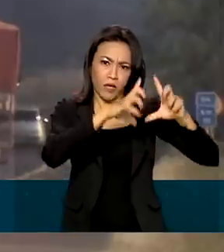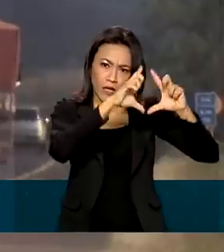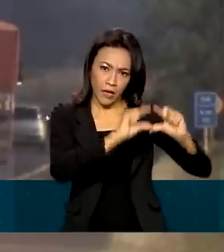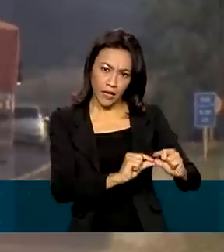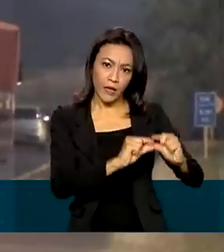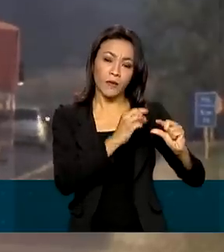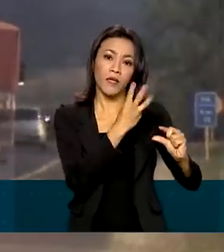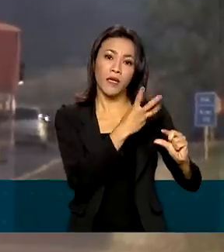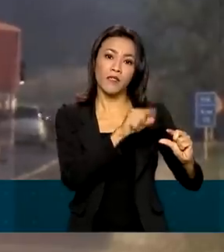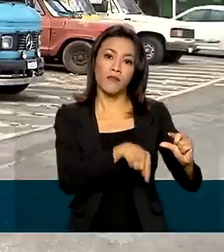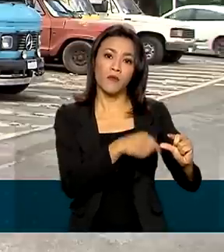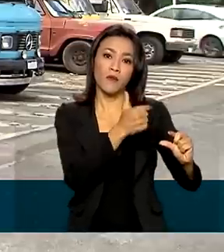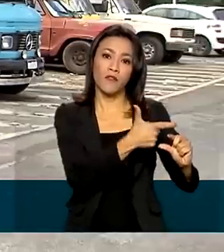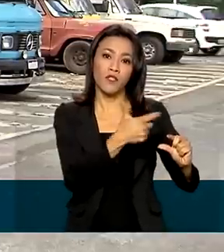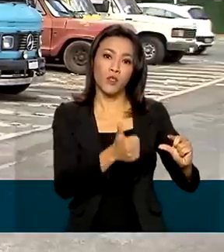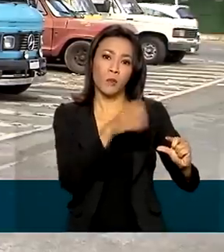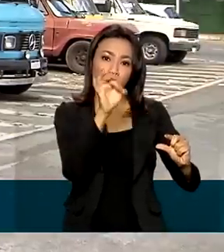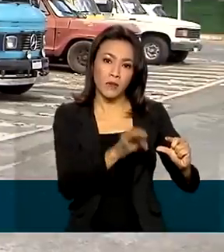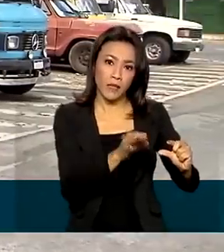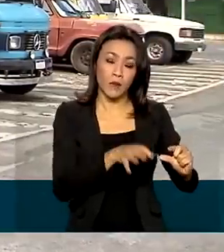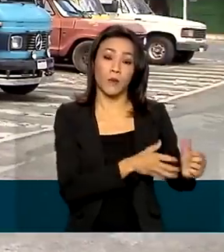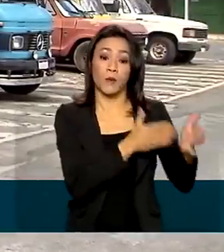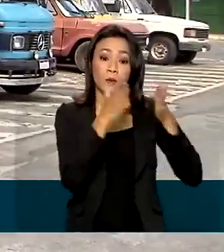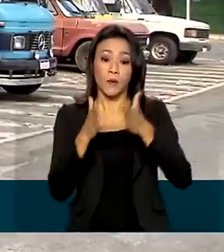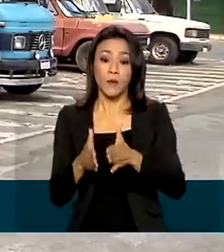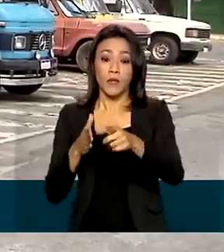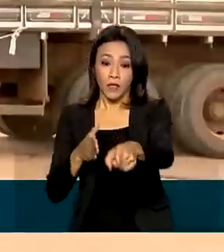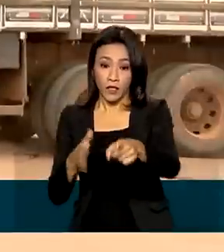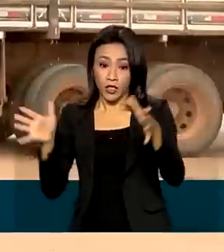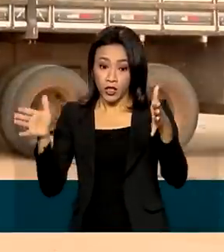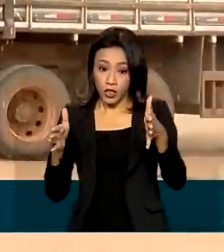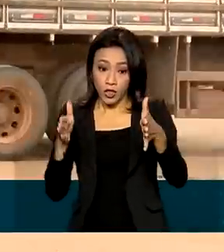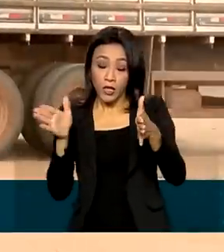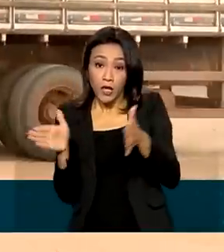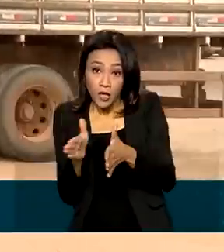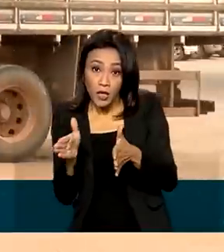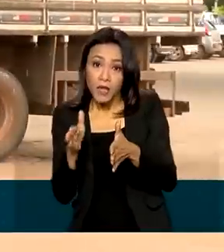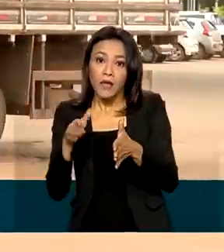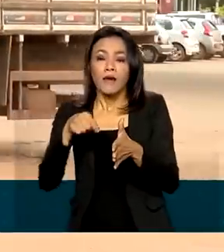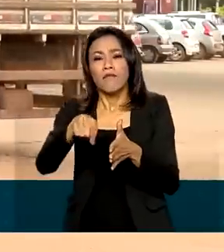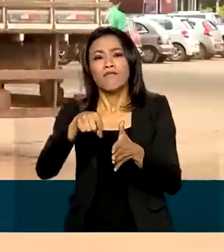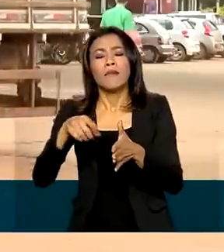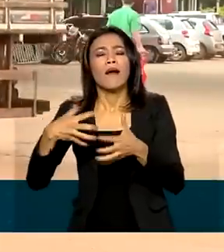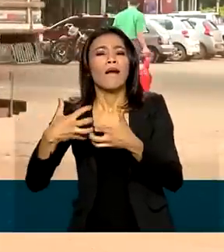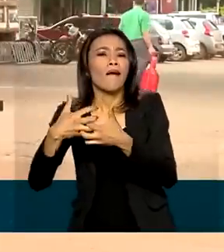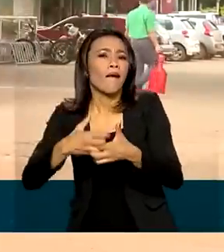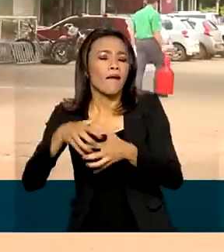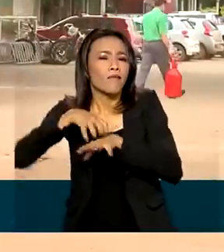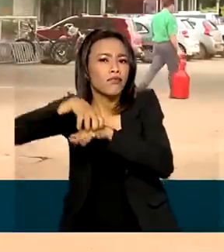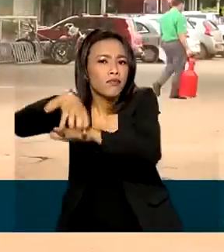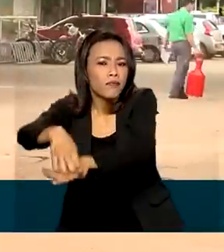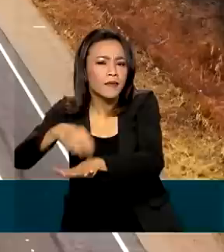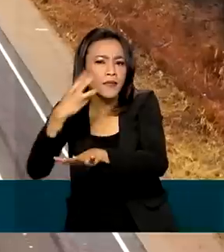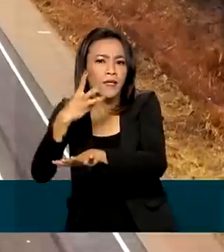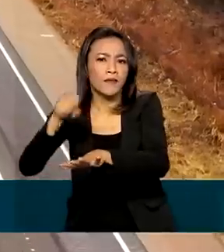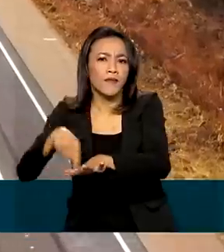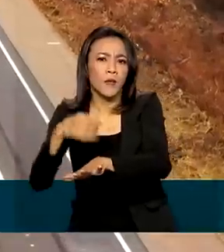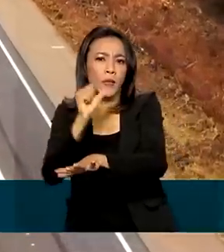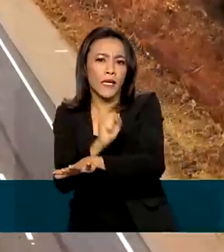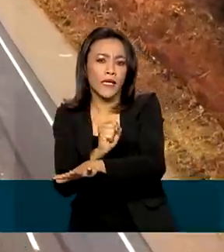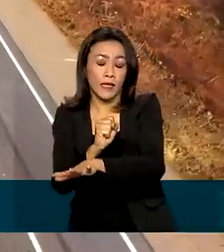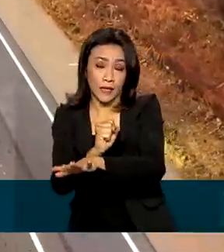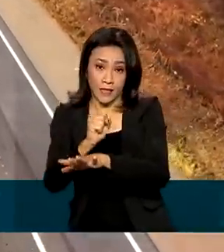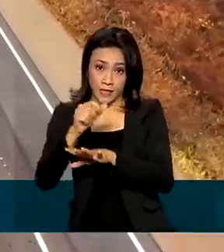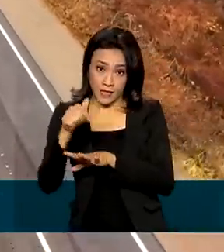3,21% e transporte rodoviário de carga de lotação de alto desempenho 3,37%.